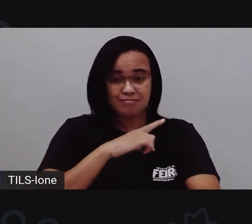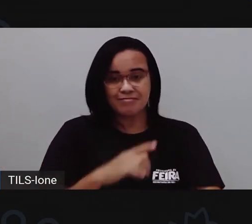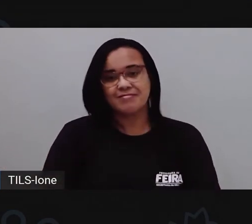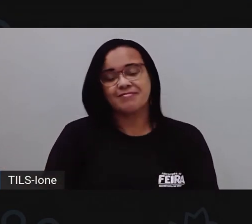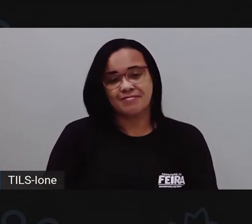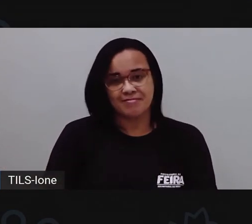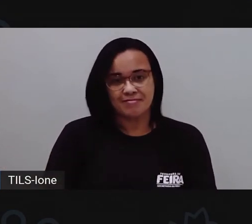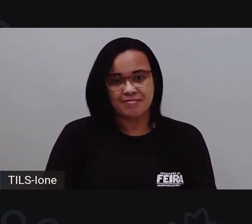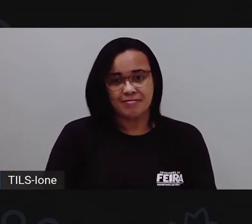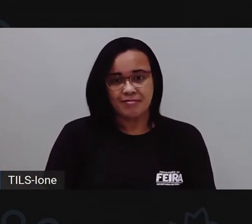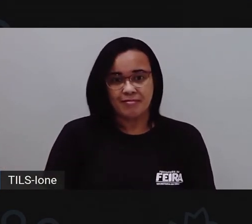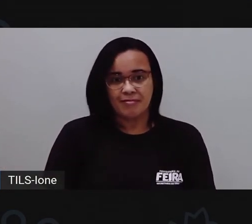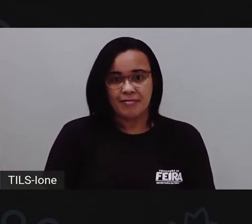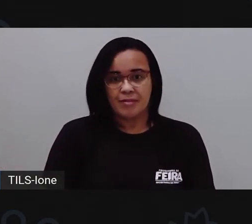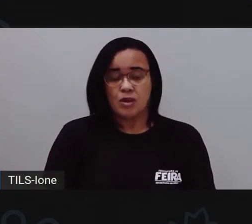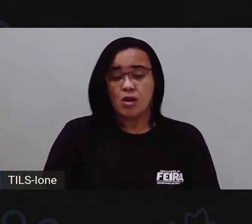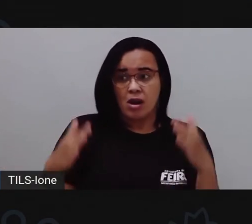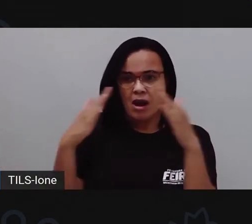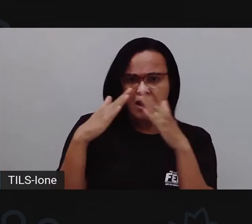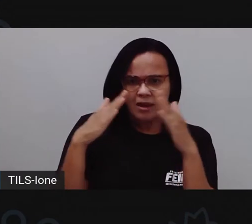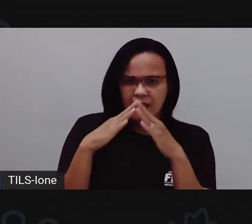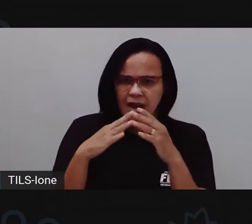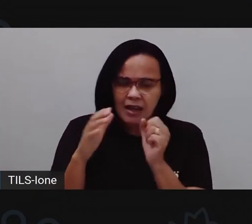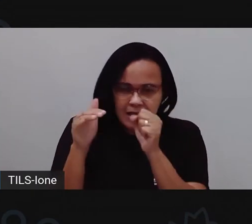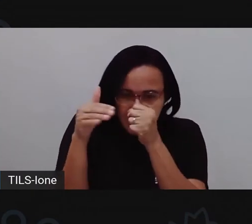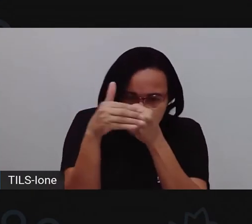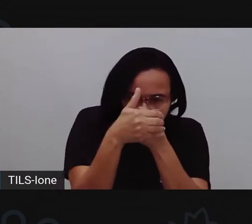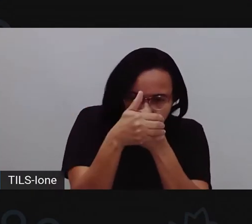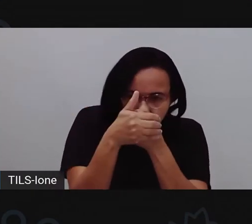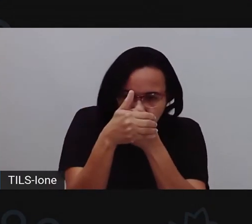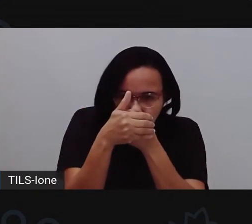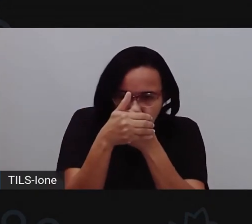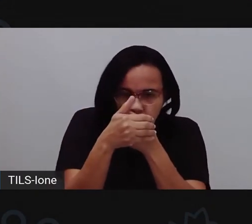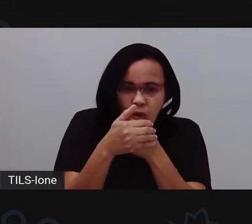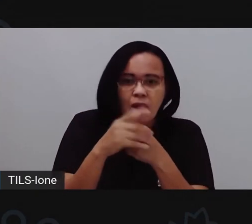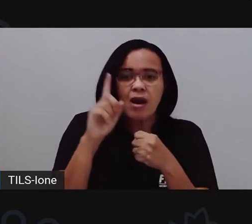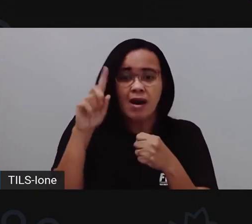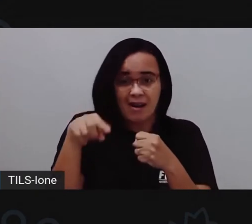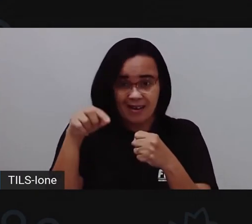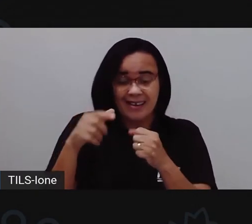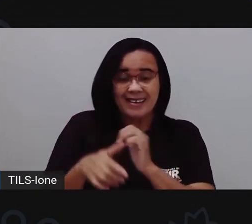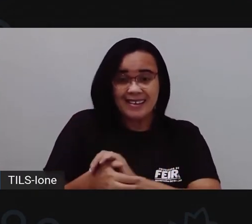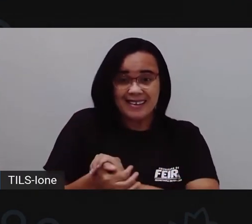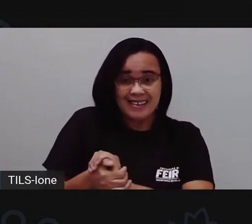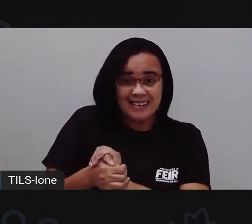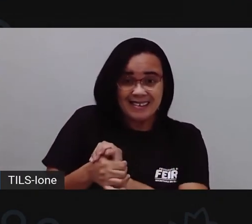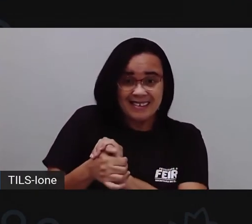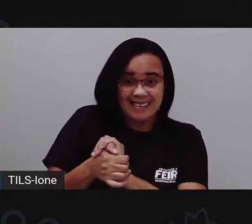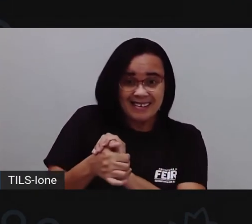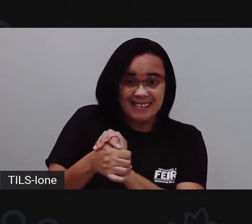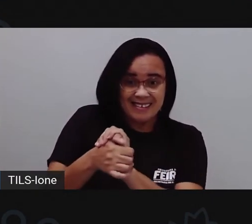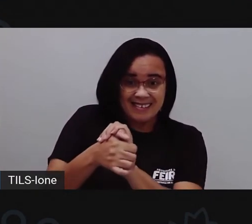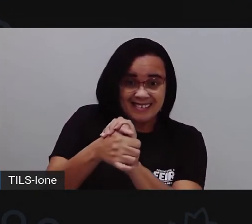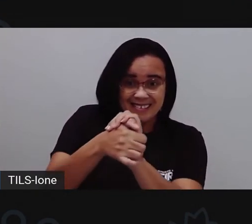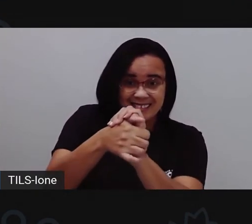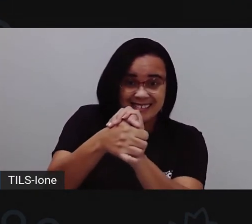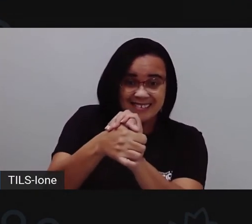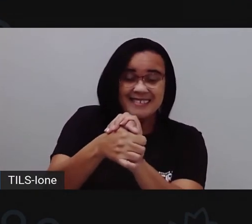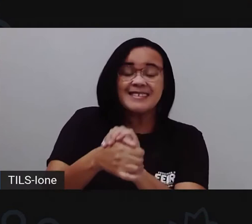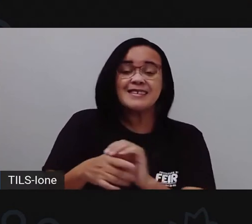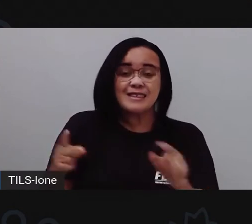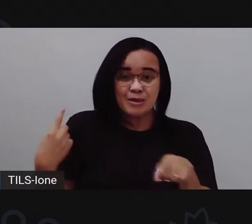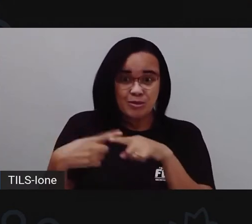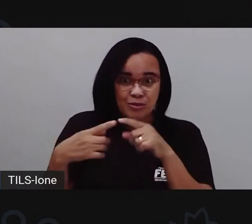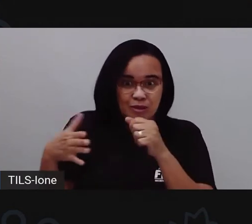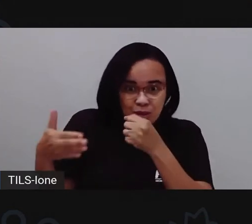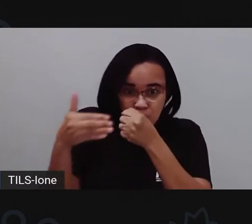A casa que vira esconderijo de quem é? Da tartaruga, né? Do jabuti. Que